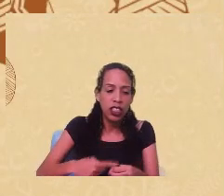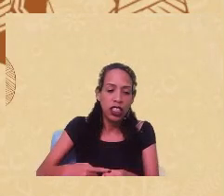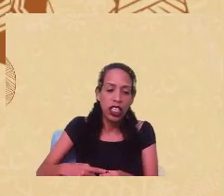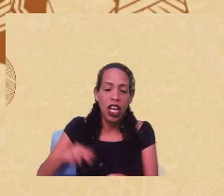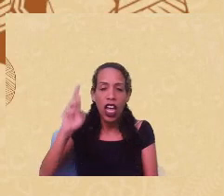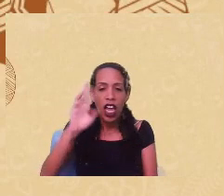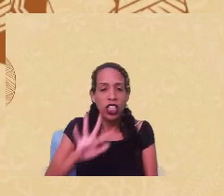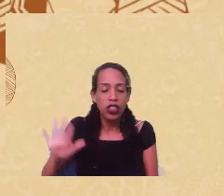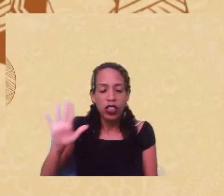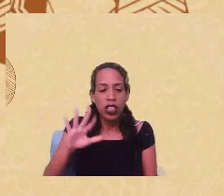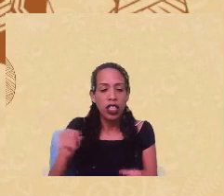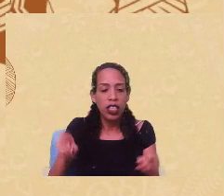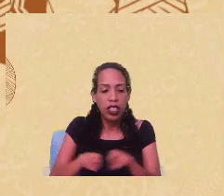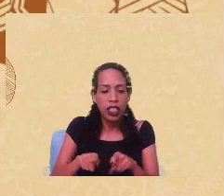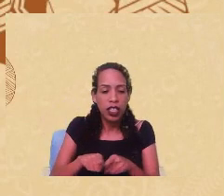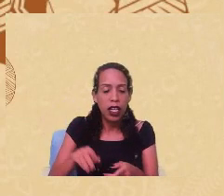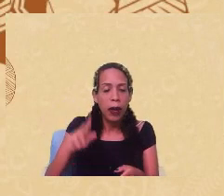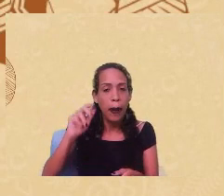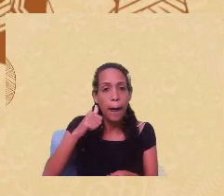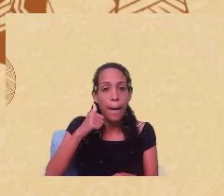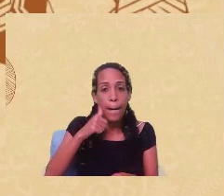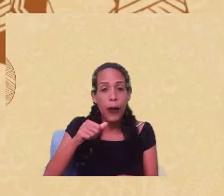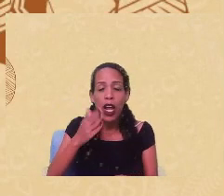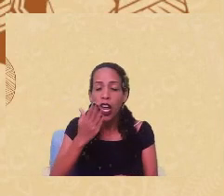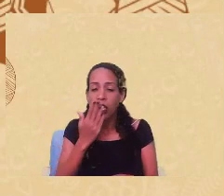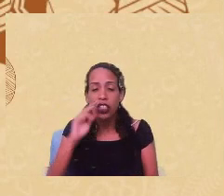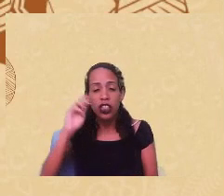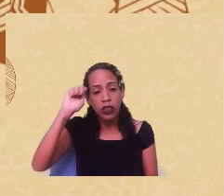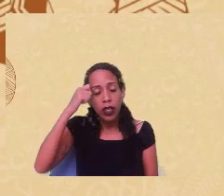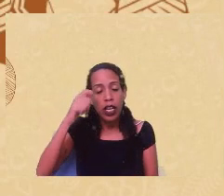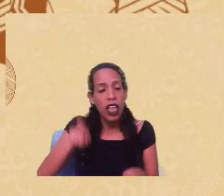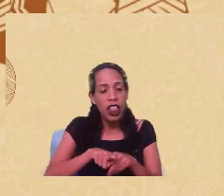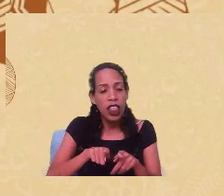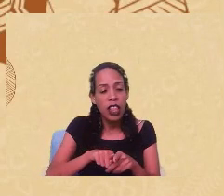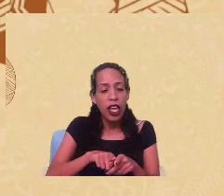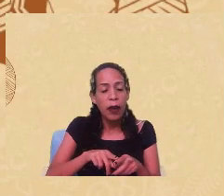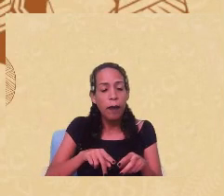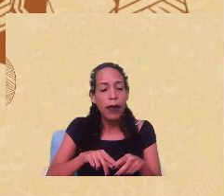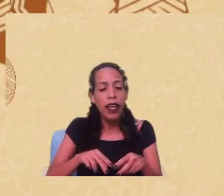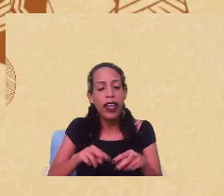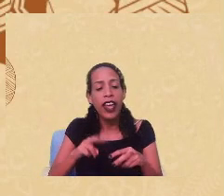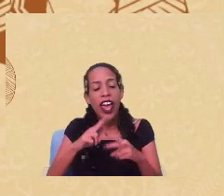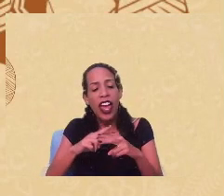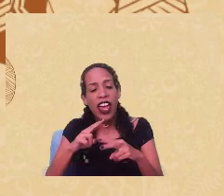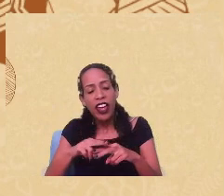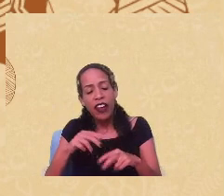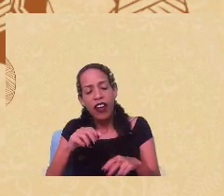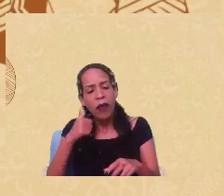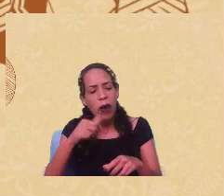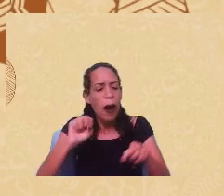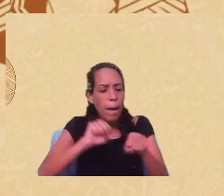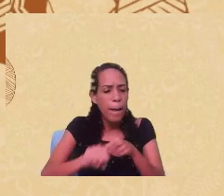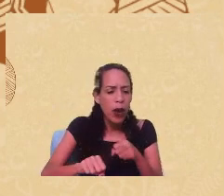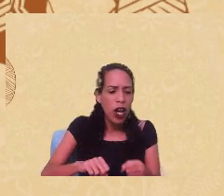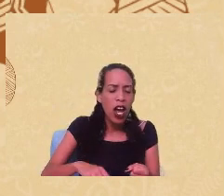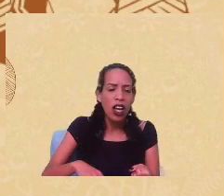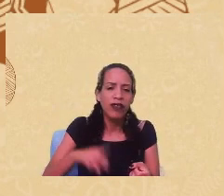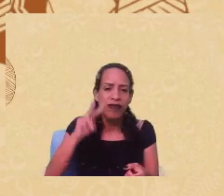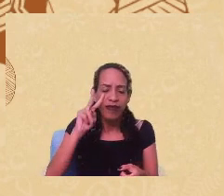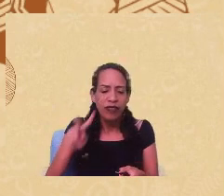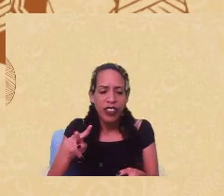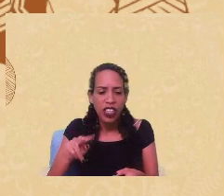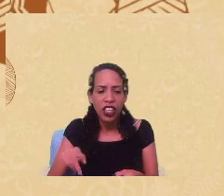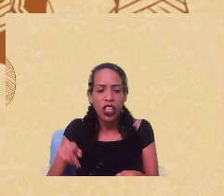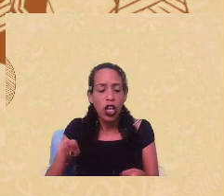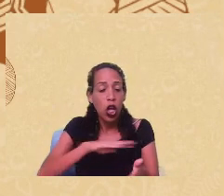fetichização de meninas negras e indígenas, e o feminicídio, né, que a gente vem acompanhando sucessivamente, né, na publicação de todos os